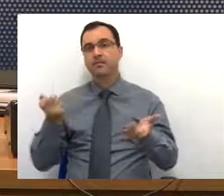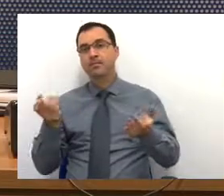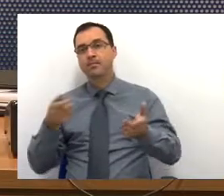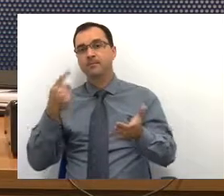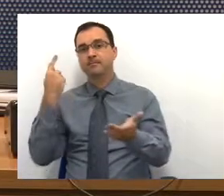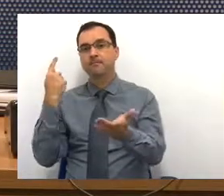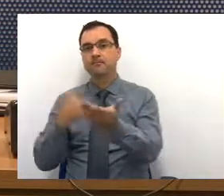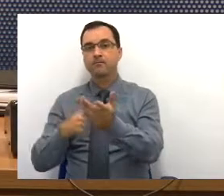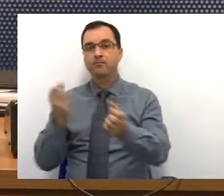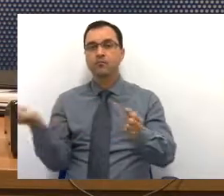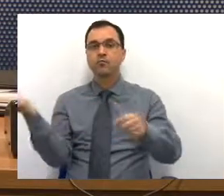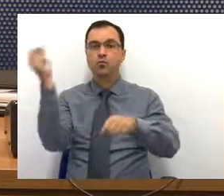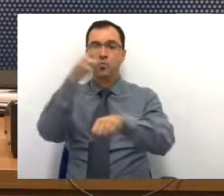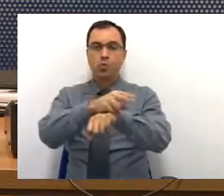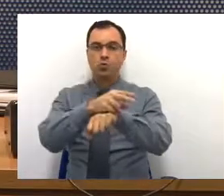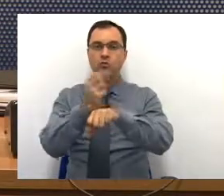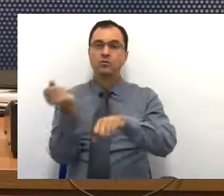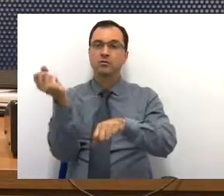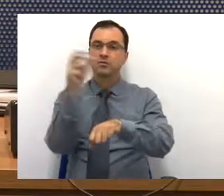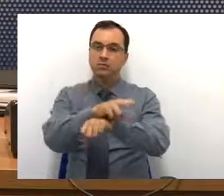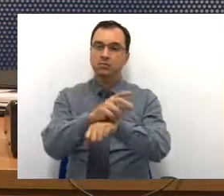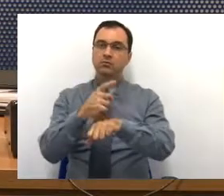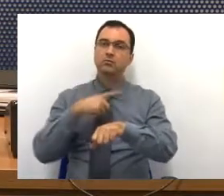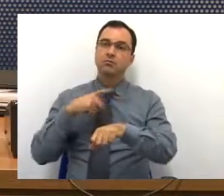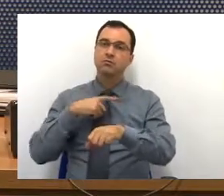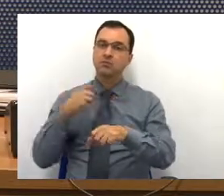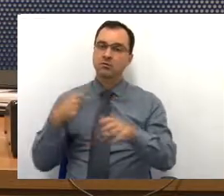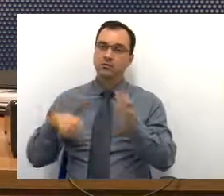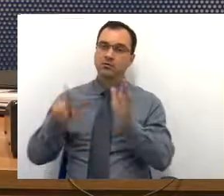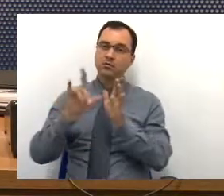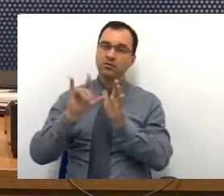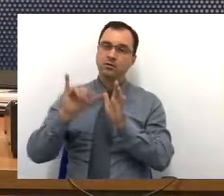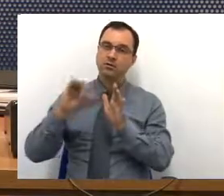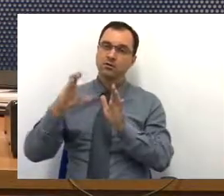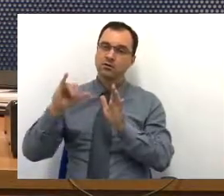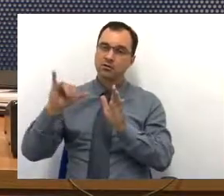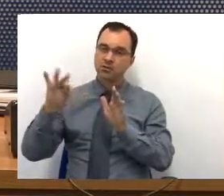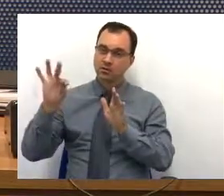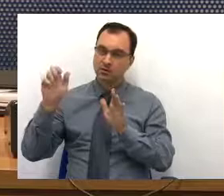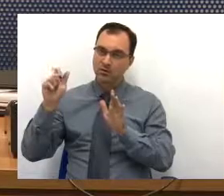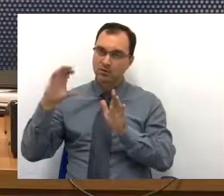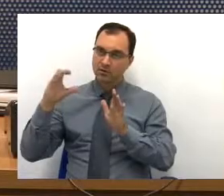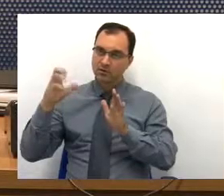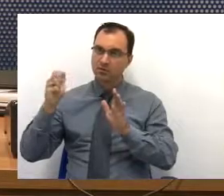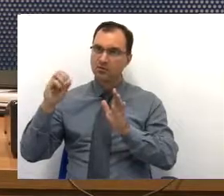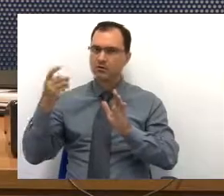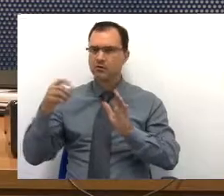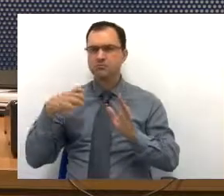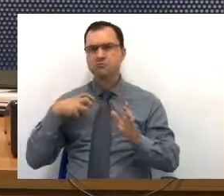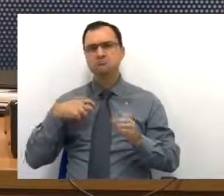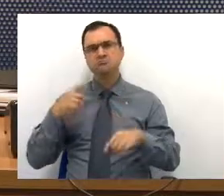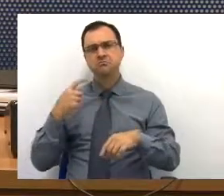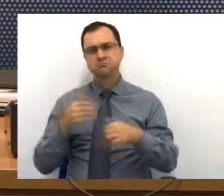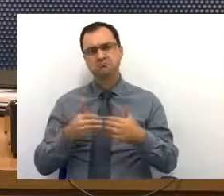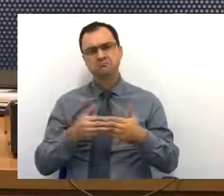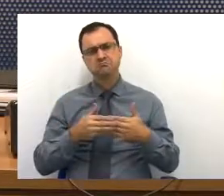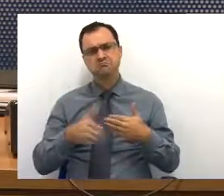restante da obra, parece que já houve a licitação, deve começar em breve.